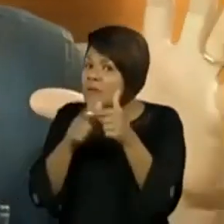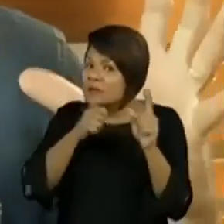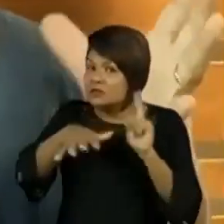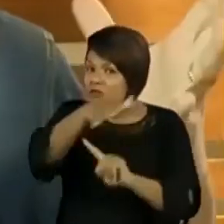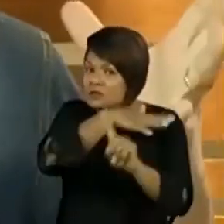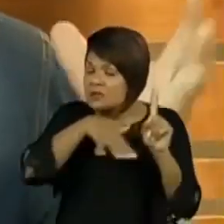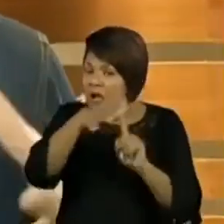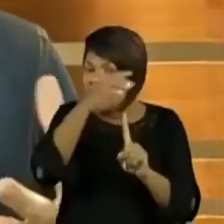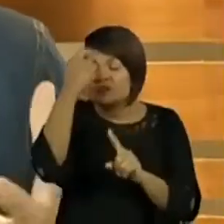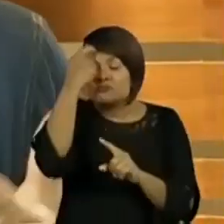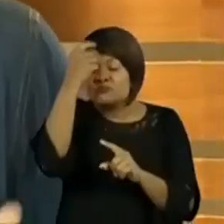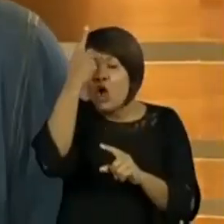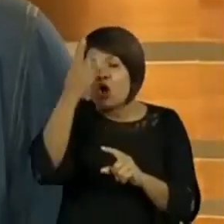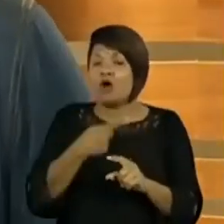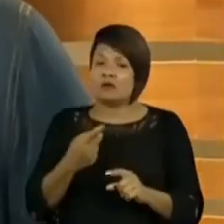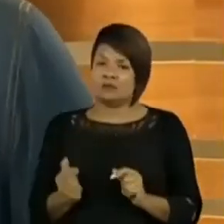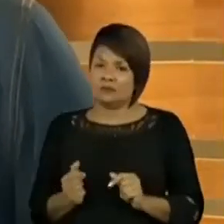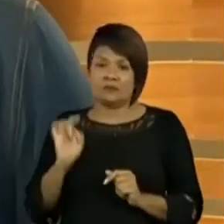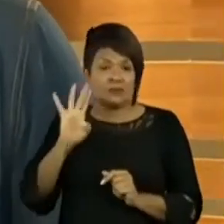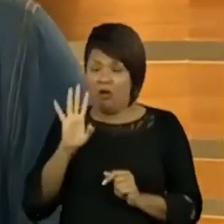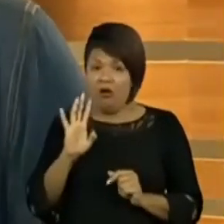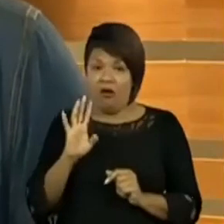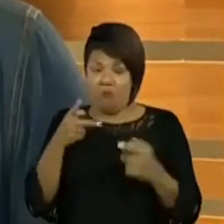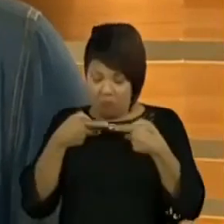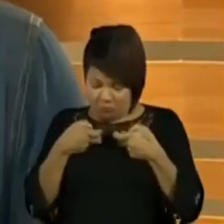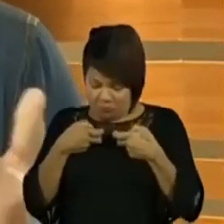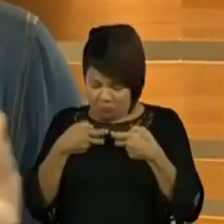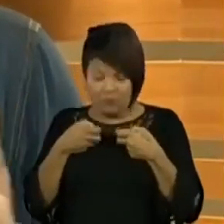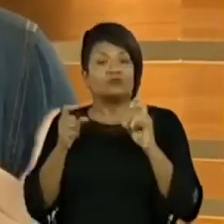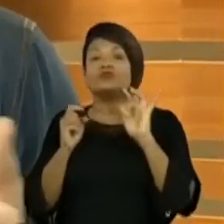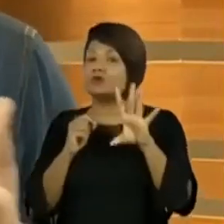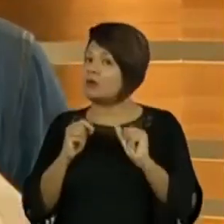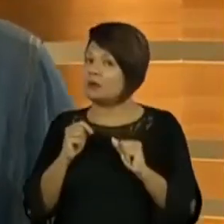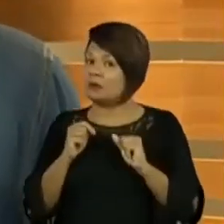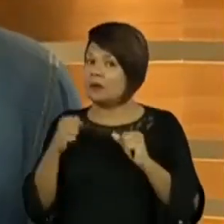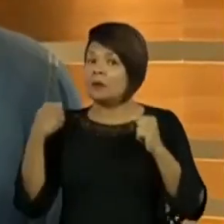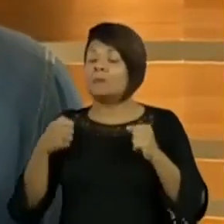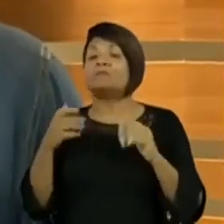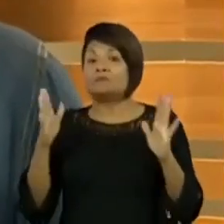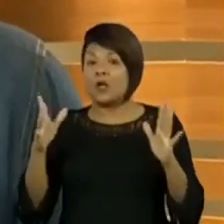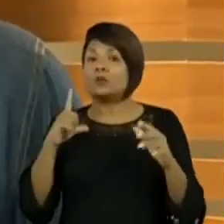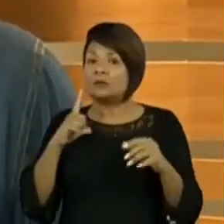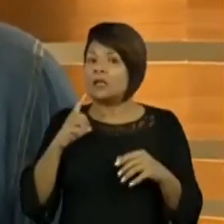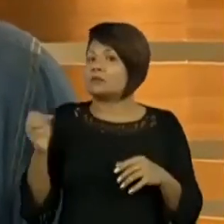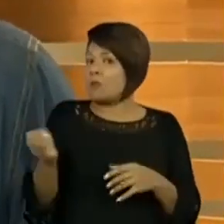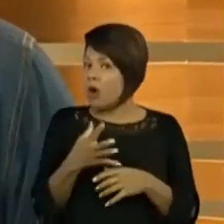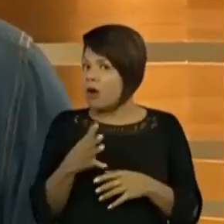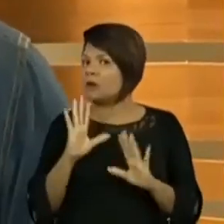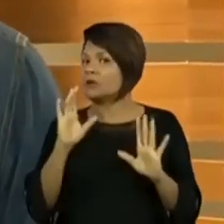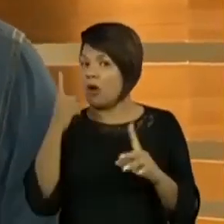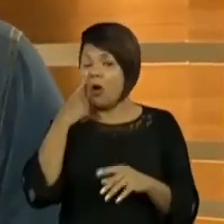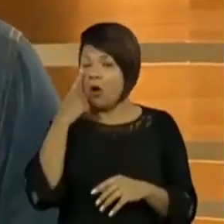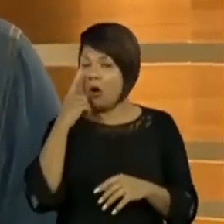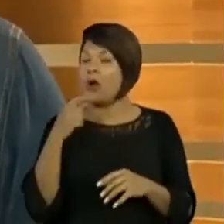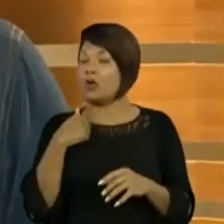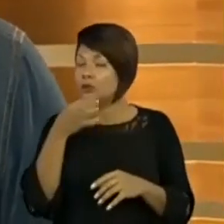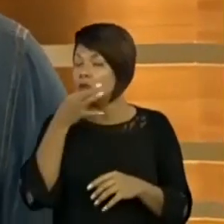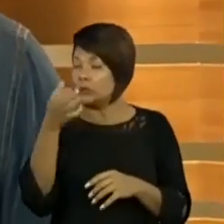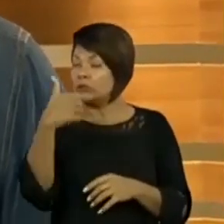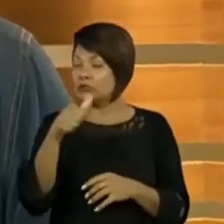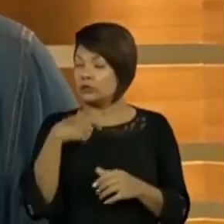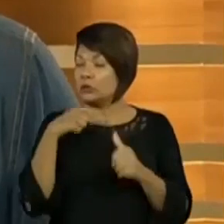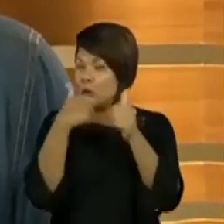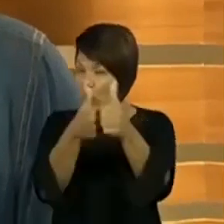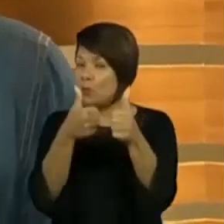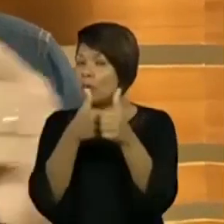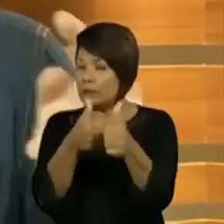coletivo. Infelizmente, muitas pessoas só pensam em si. Tanto que tem uma moda aí do quinto ano, e olha, o professor está bem triste, porque eu venho acompanhando,